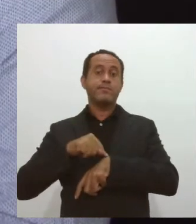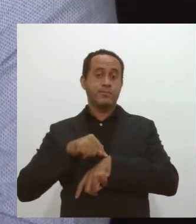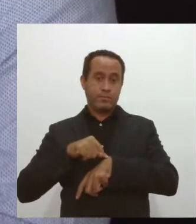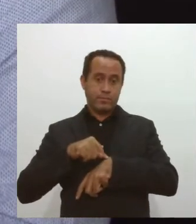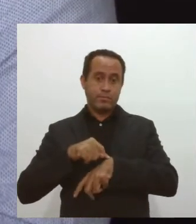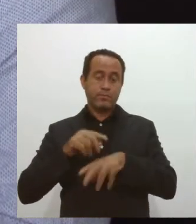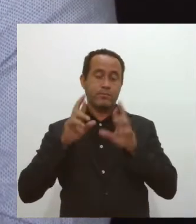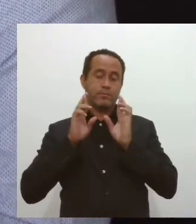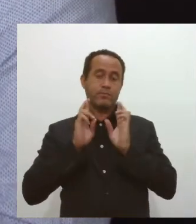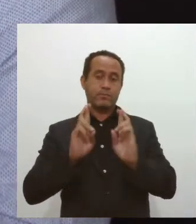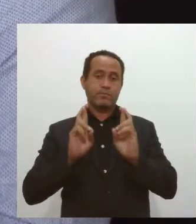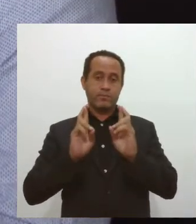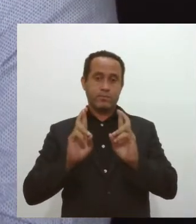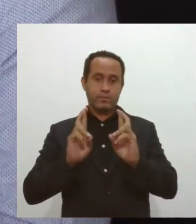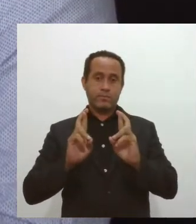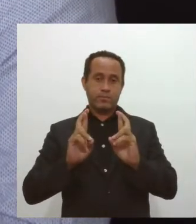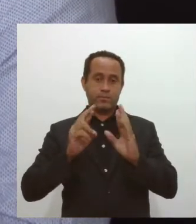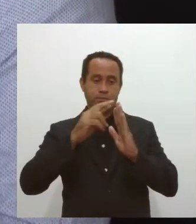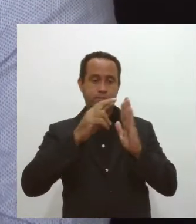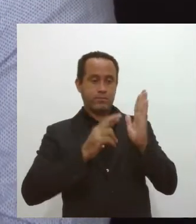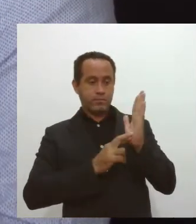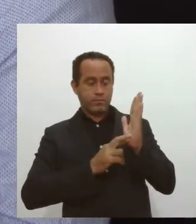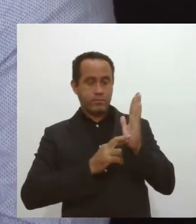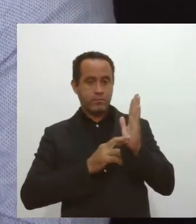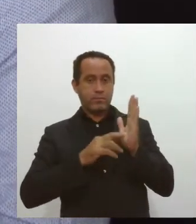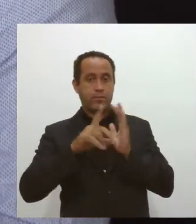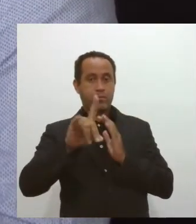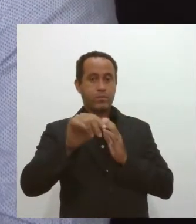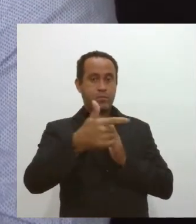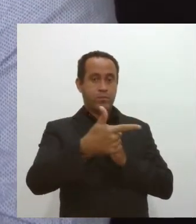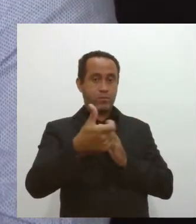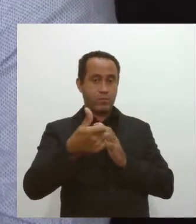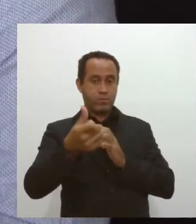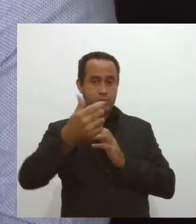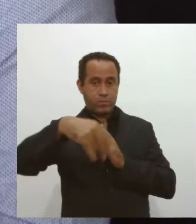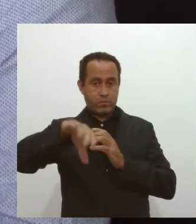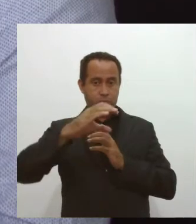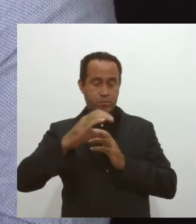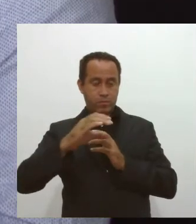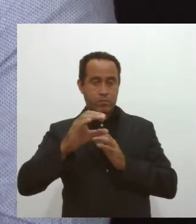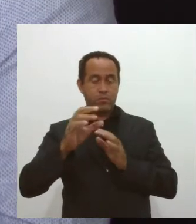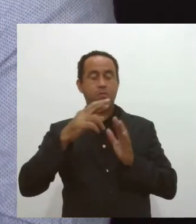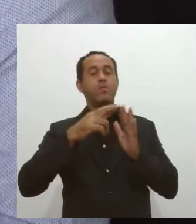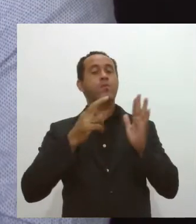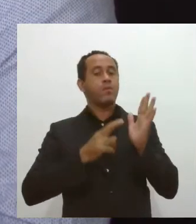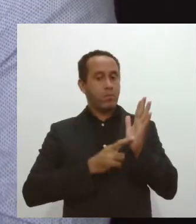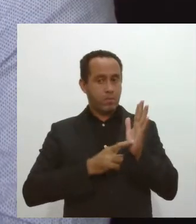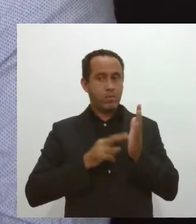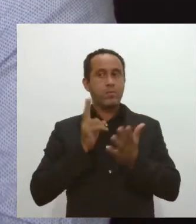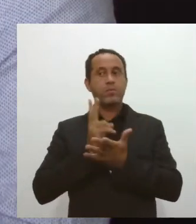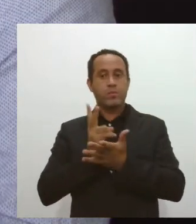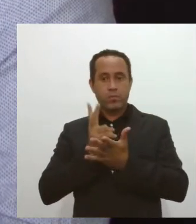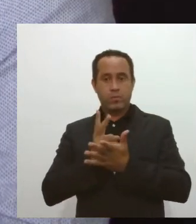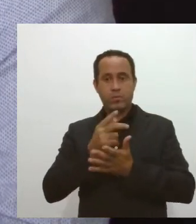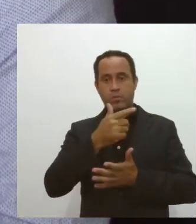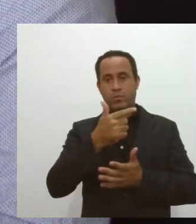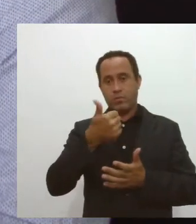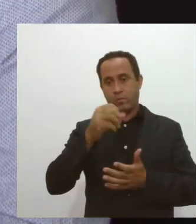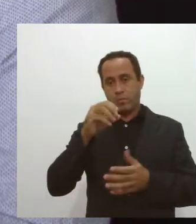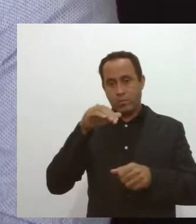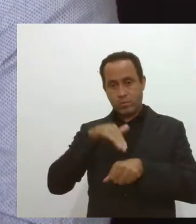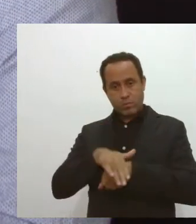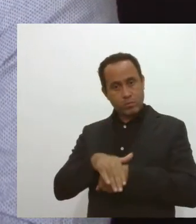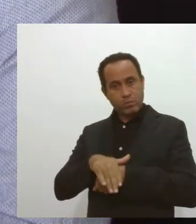respeitando até o dia 21 de março o limite máximo para funcionamento das 22 horas.